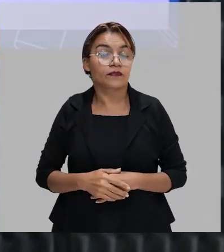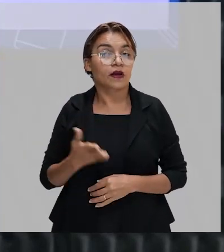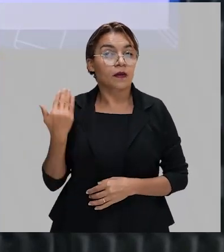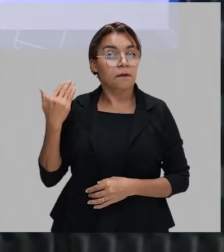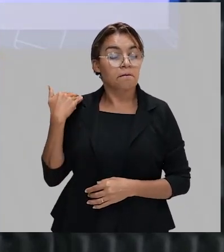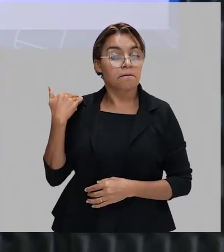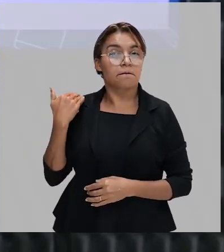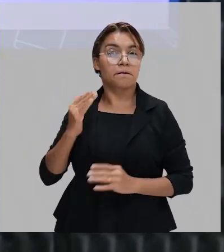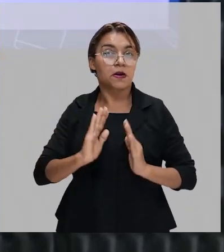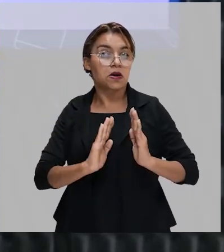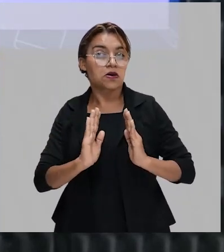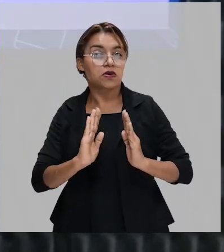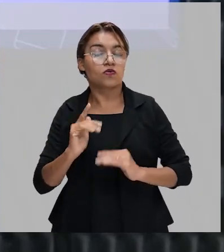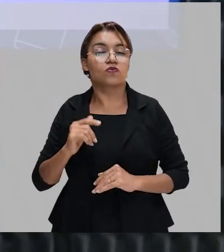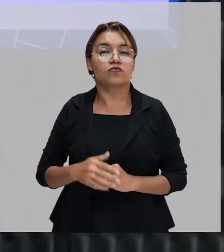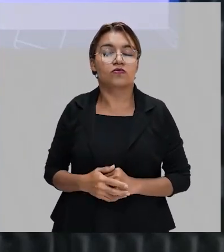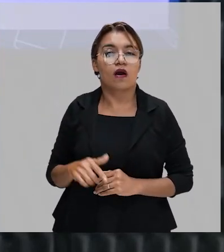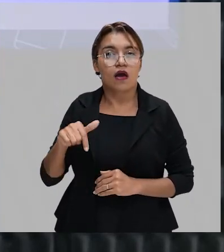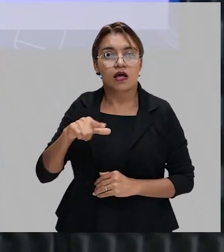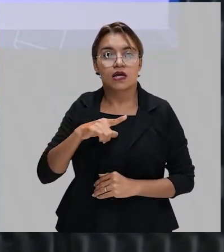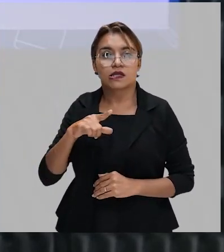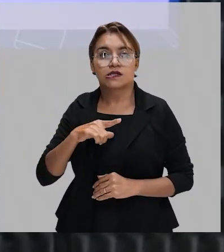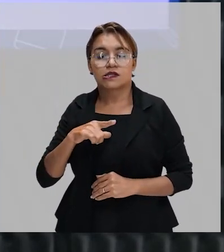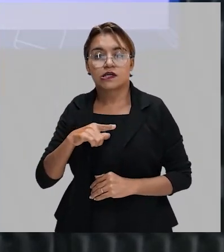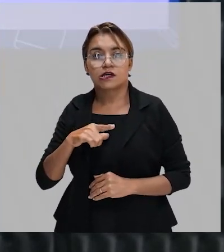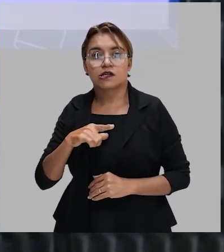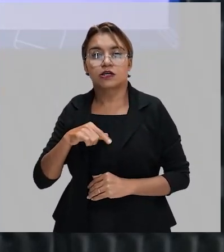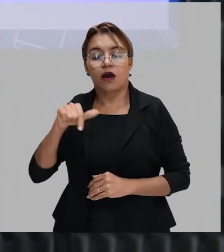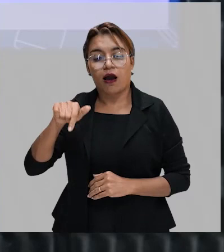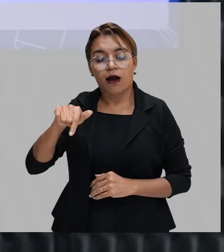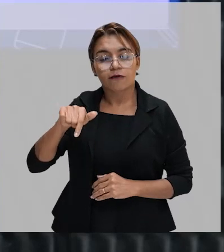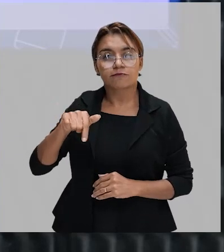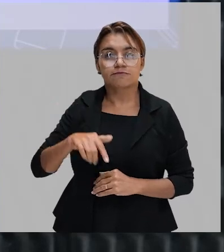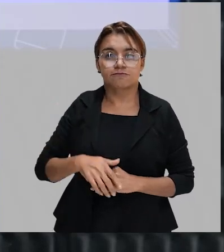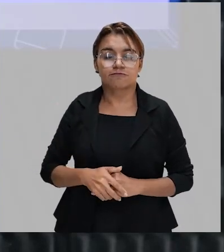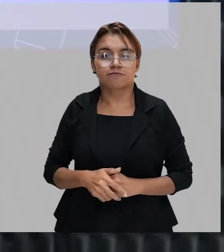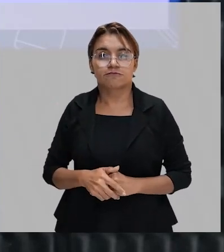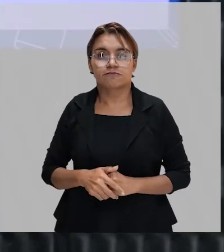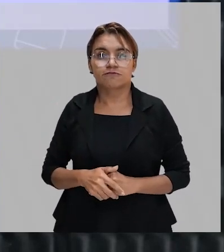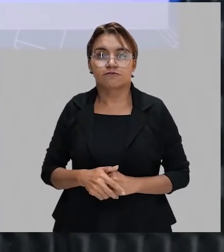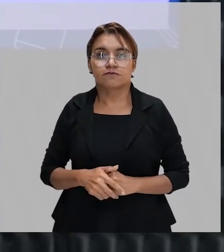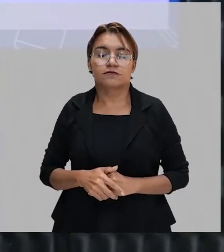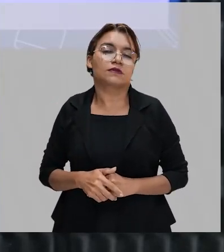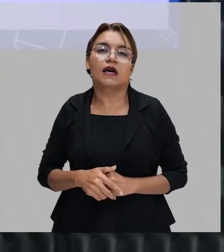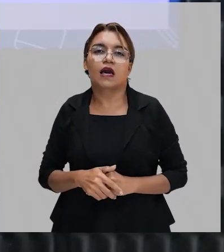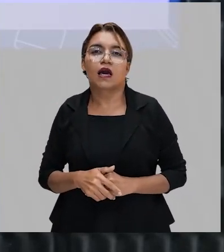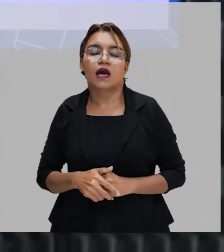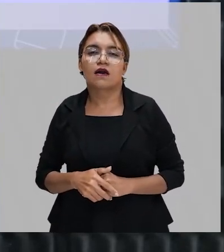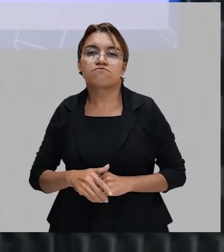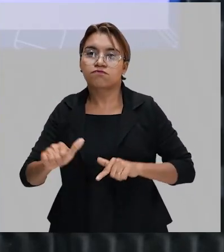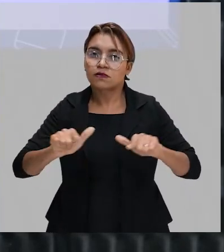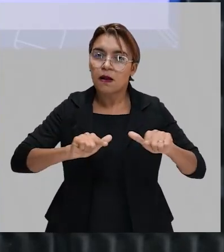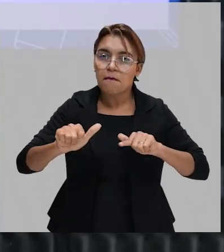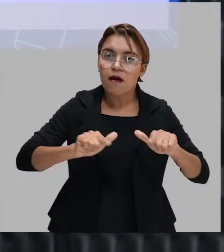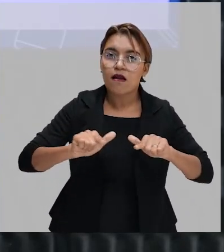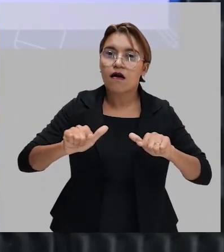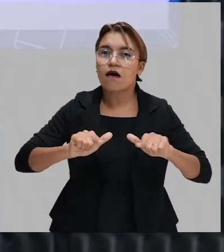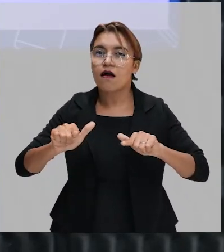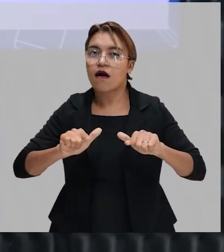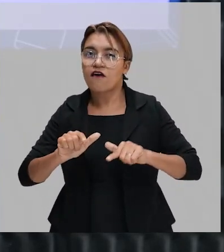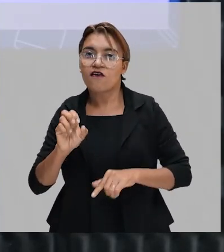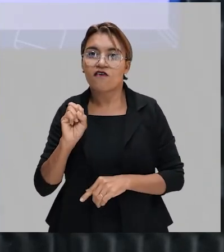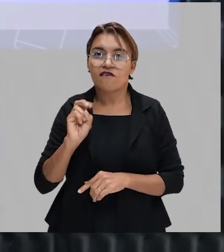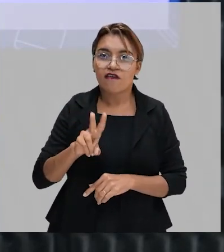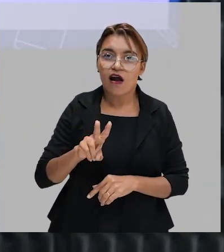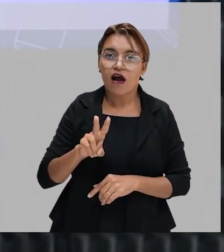época que ele foi, que ele exerceu o mandato dele, ele distribuiu muitos empregos, né? Tem muita gente que hoje,